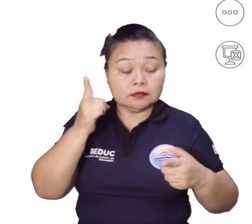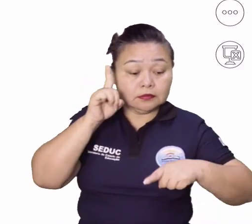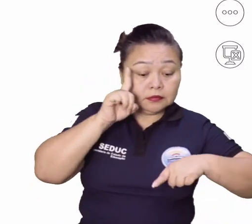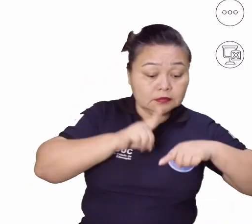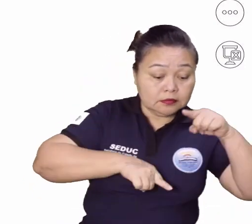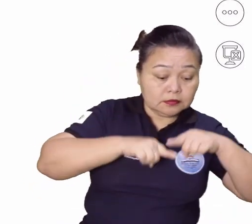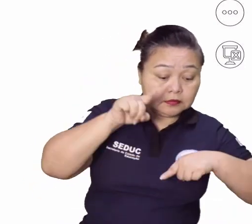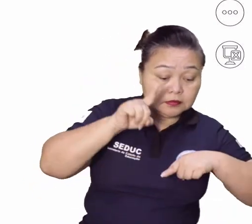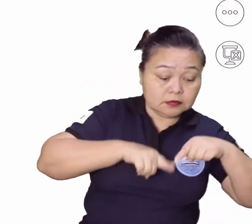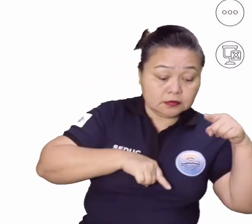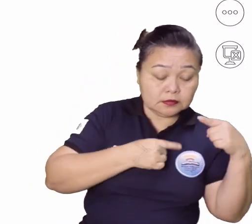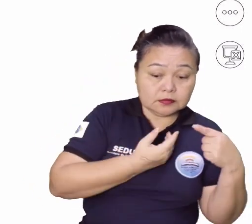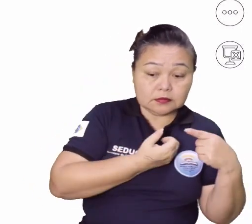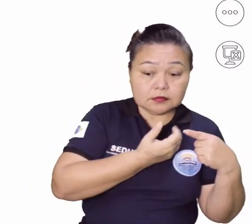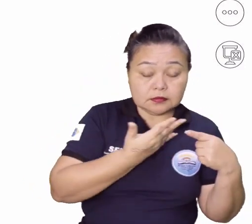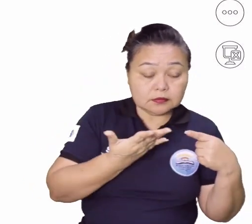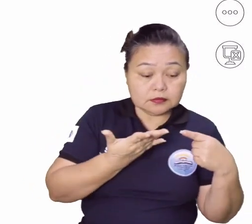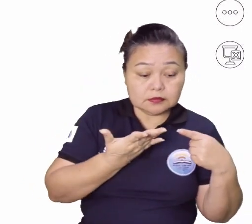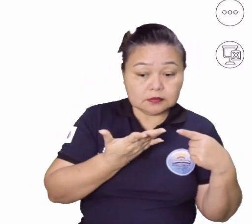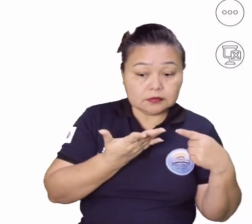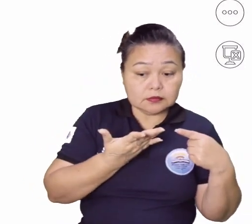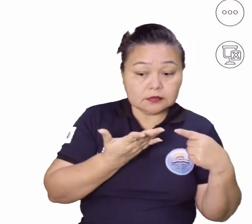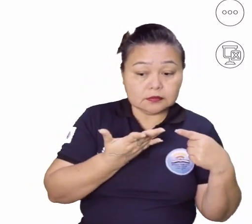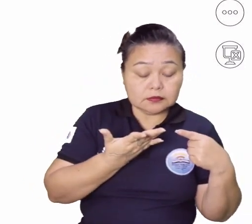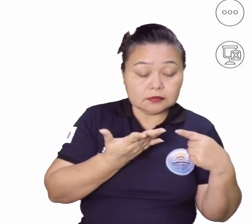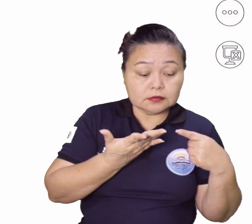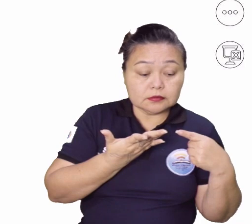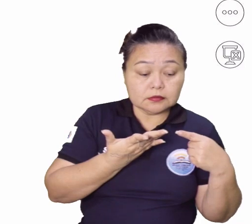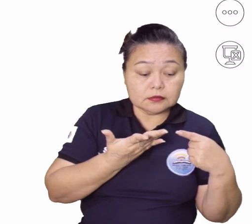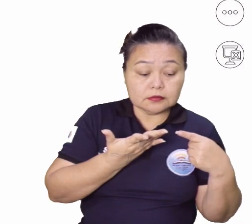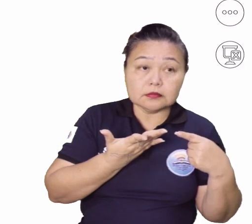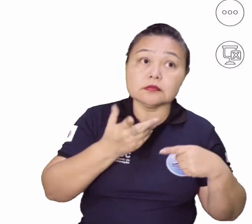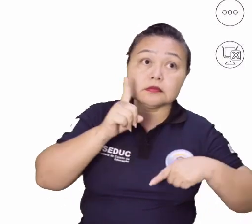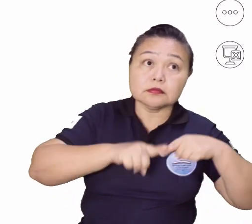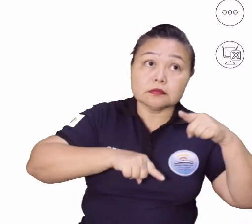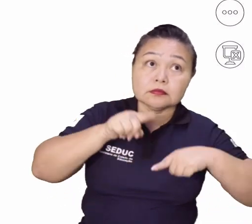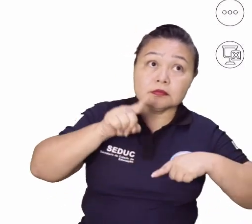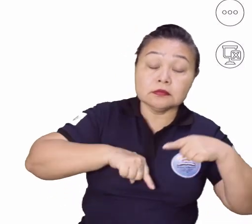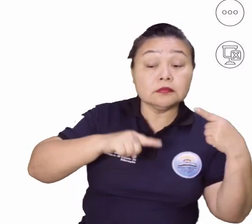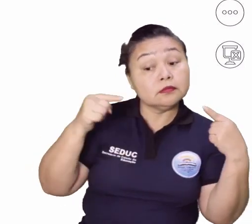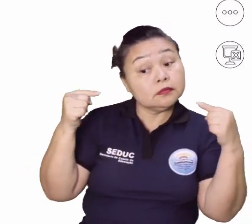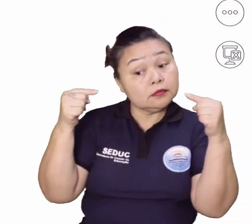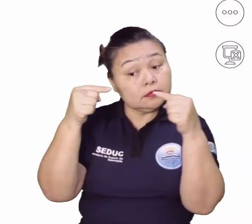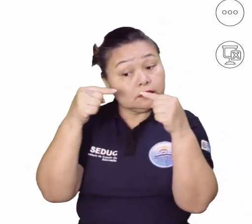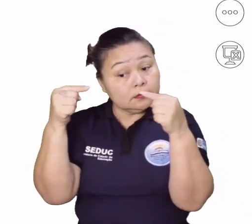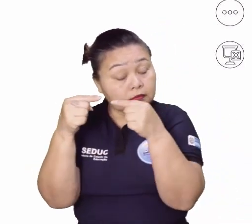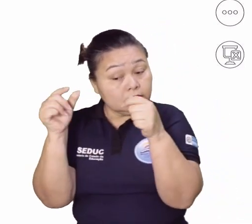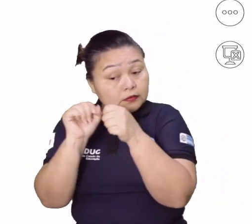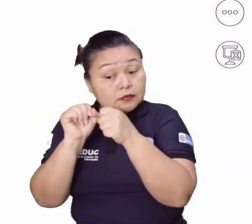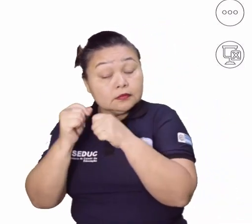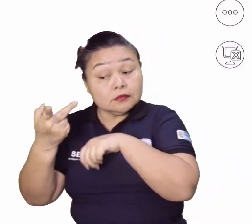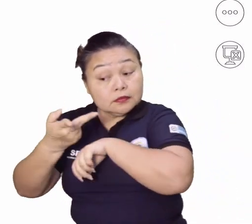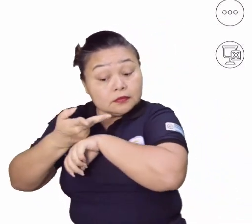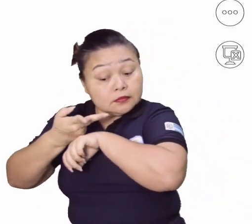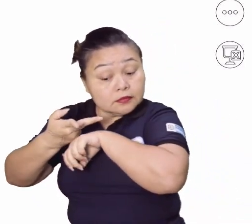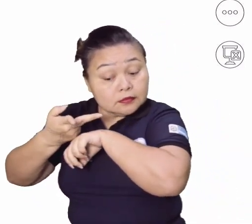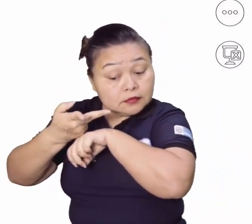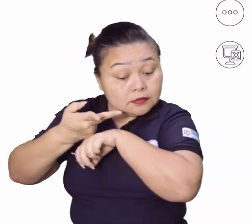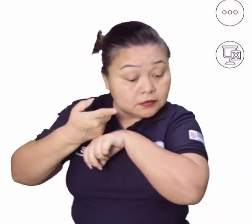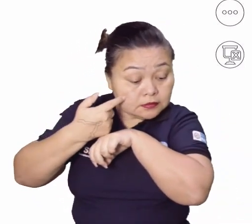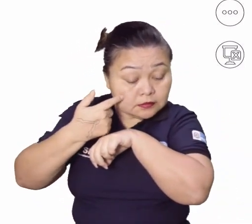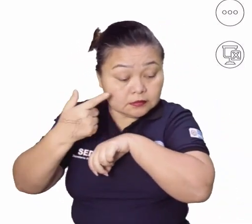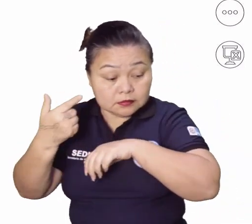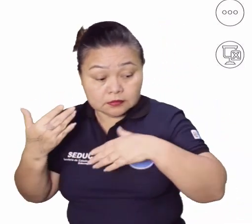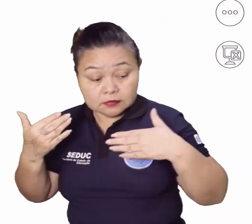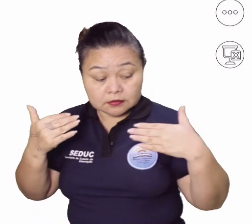de uma determinada questão aí de produtos, conforme a demanda. Não sei se aí